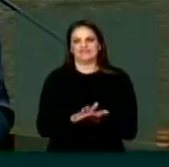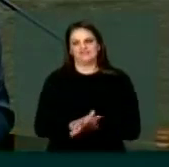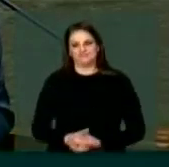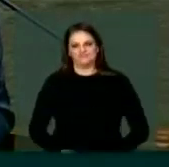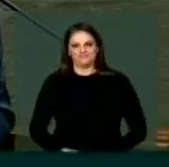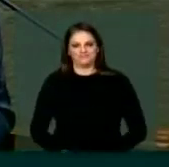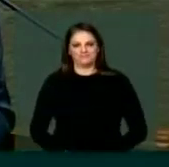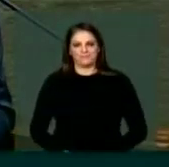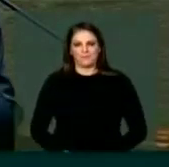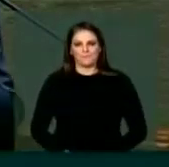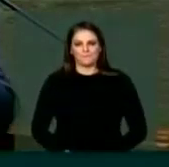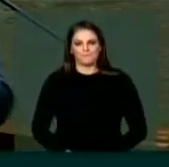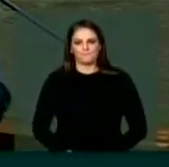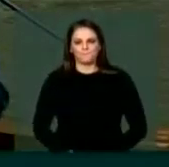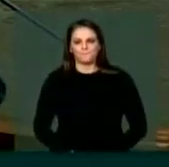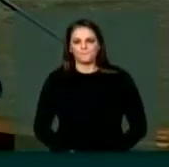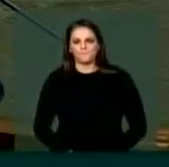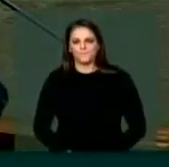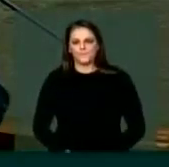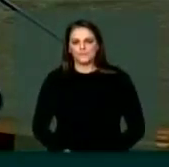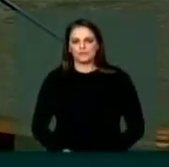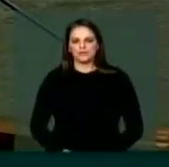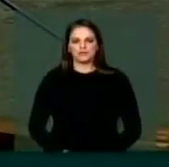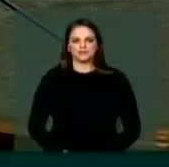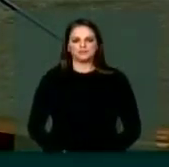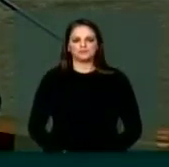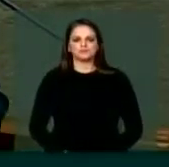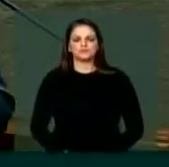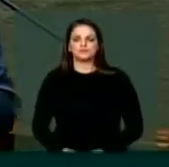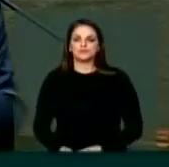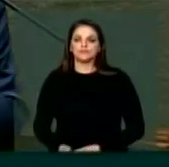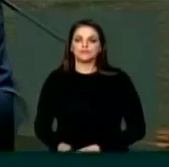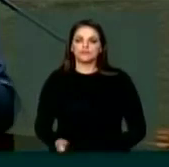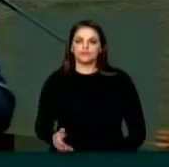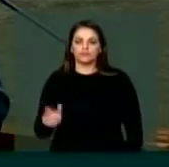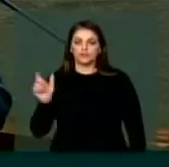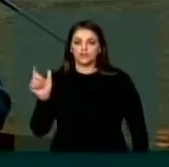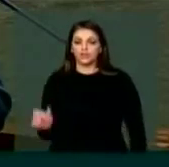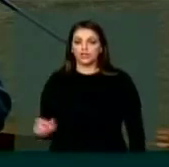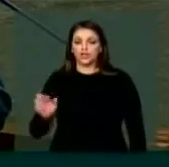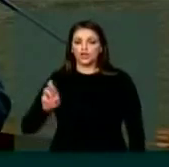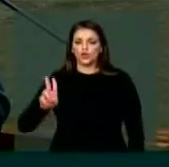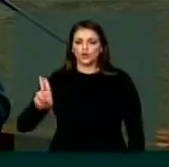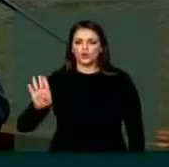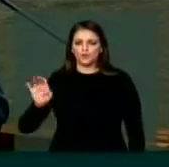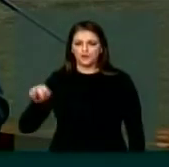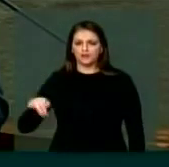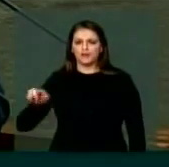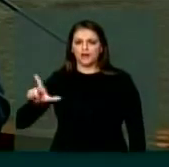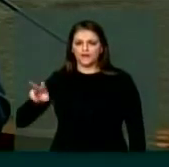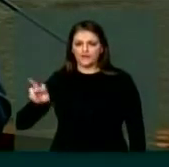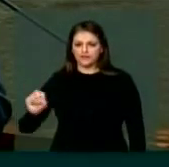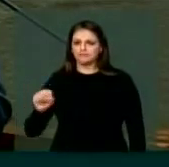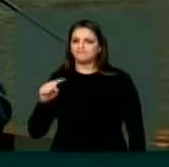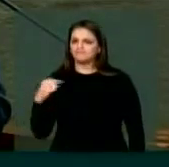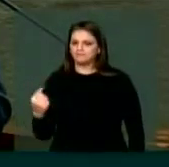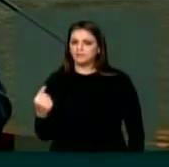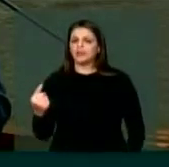na verdade, e aí, um amigo do Rubem Alves, ainda entre nós, um professor